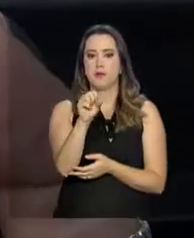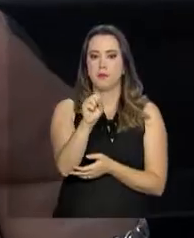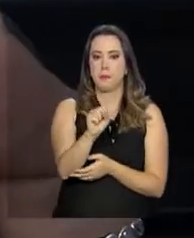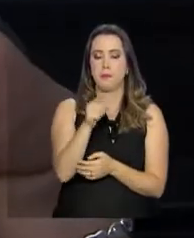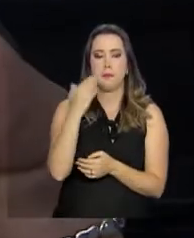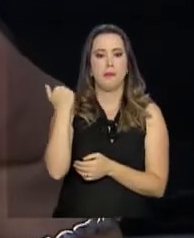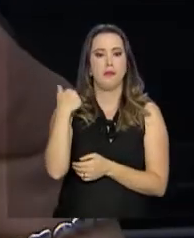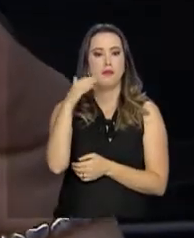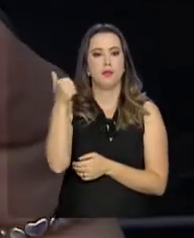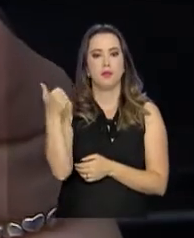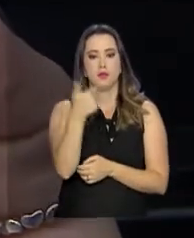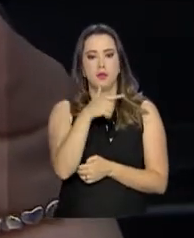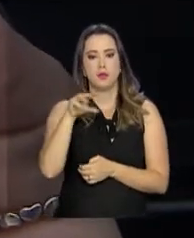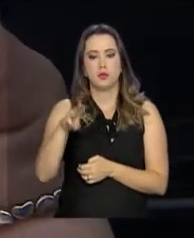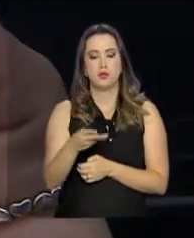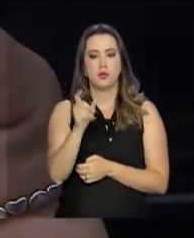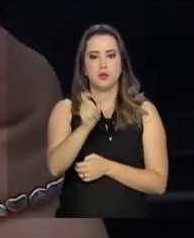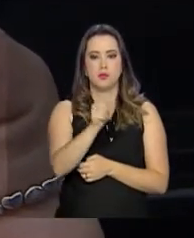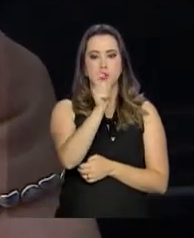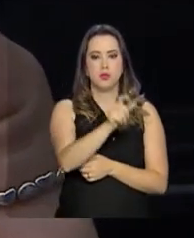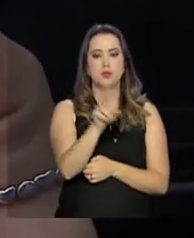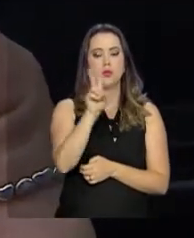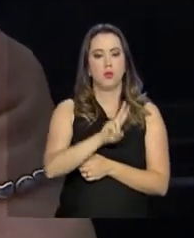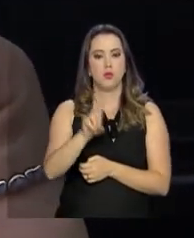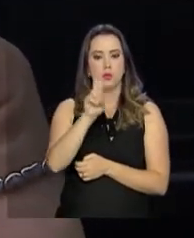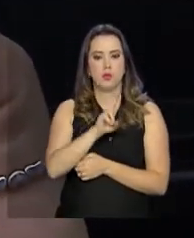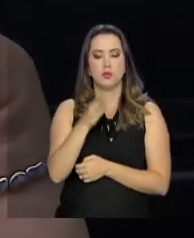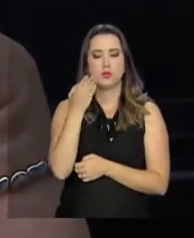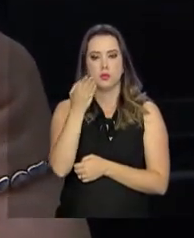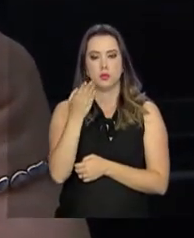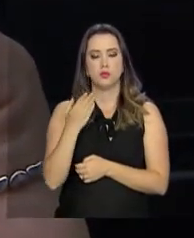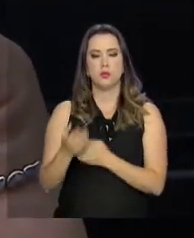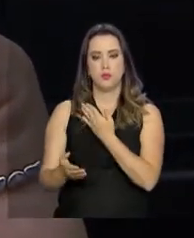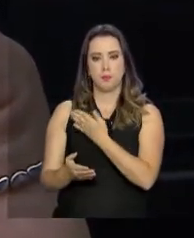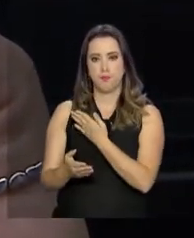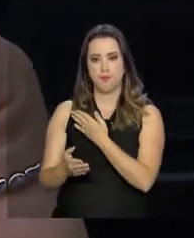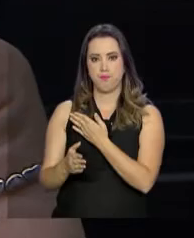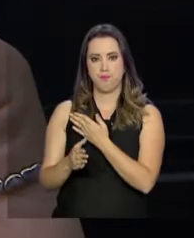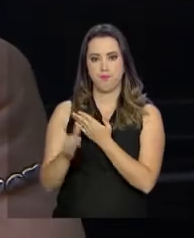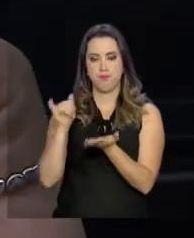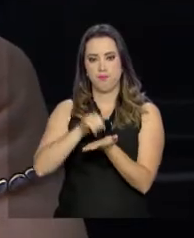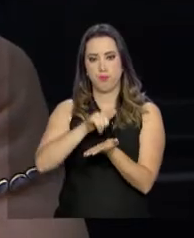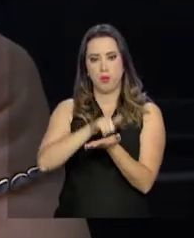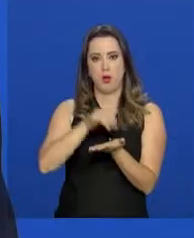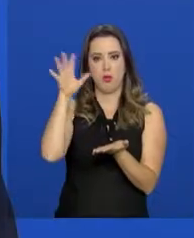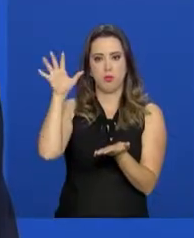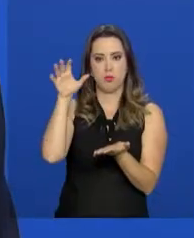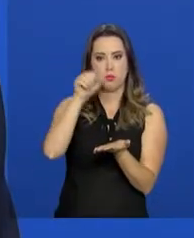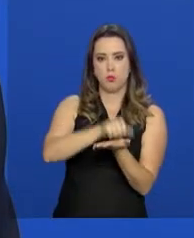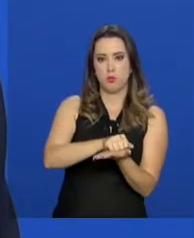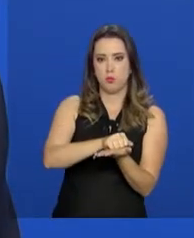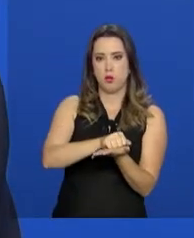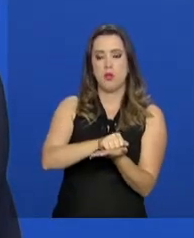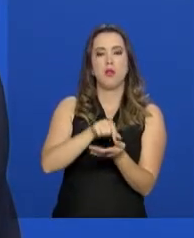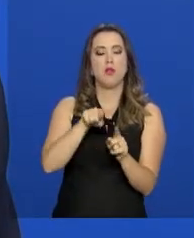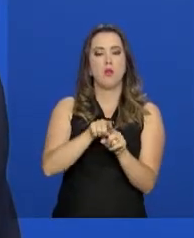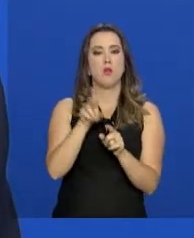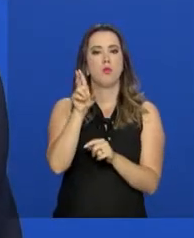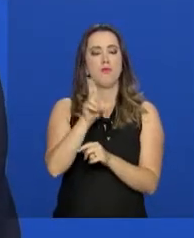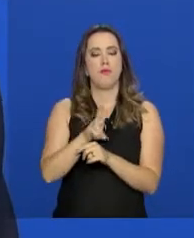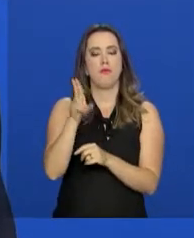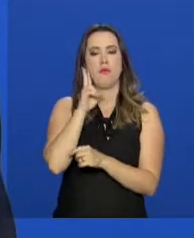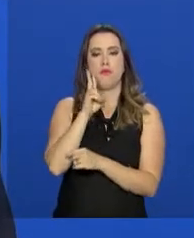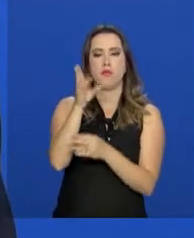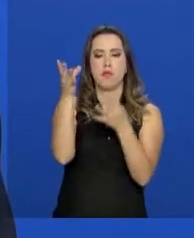12 milhões de trabalhadores já se utilizam desse aplicativo e podem, por exemplo, obter o